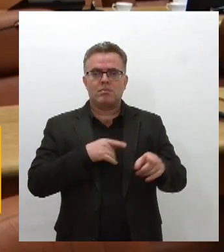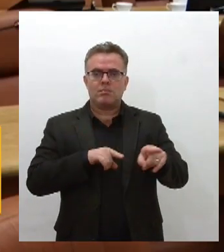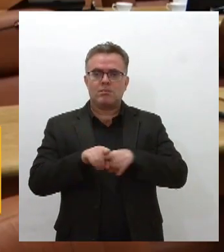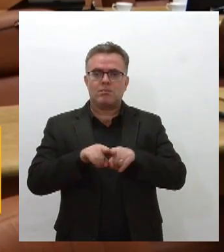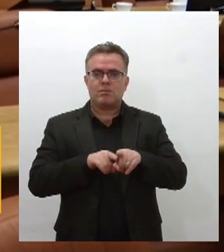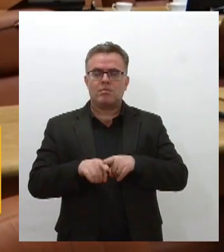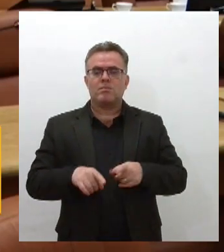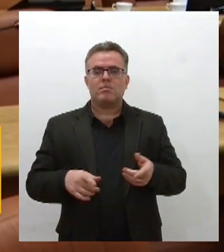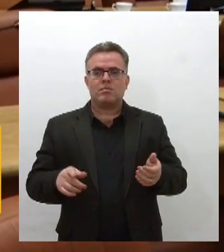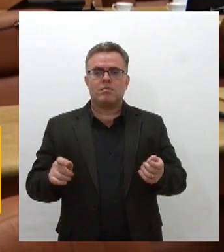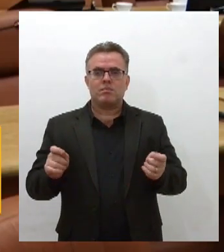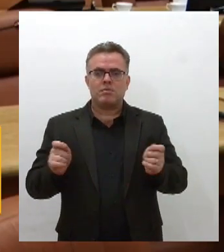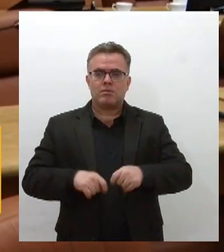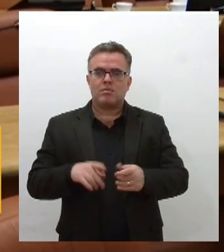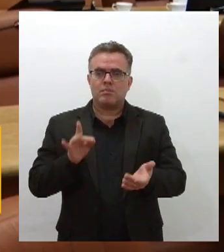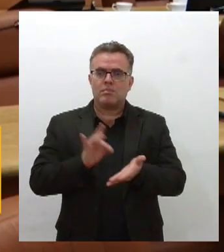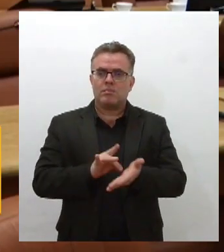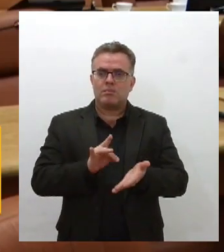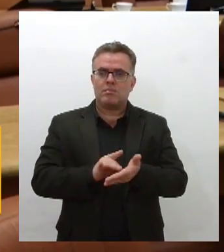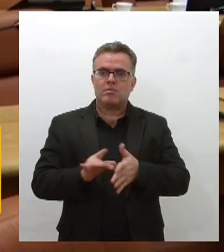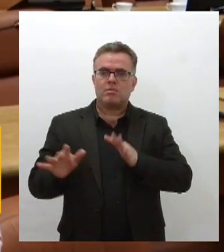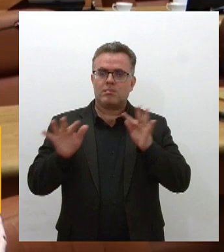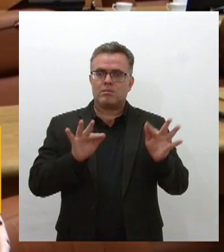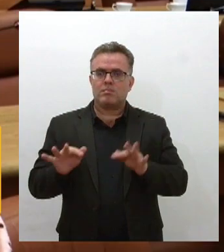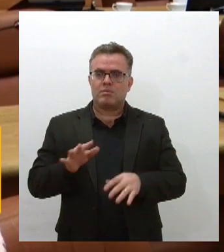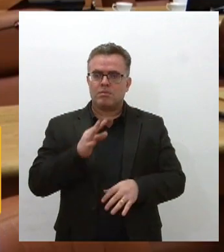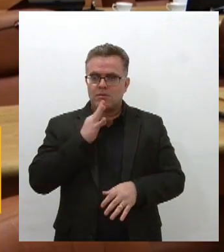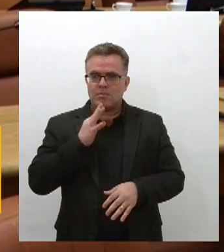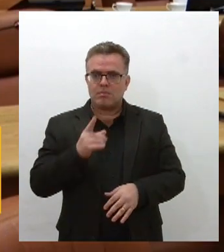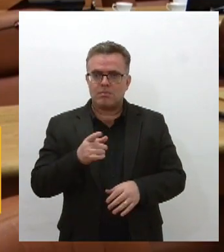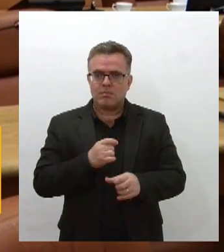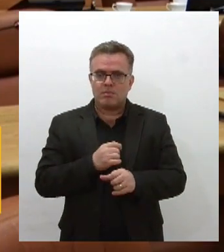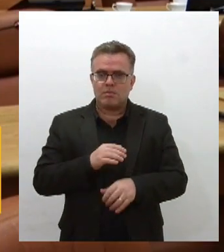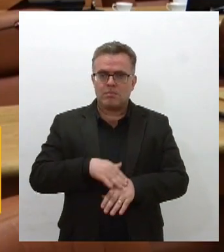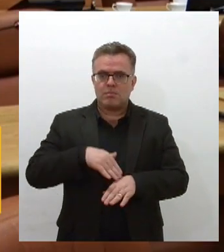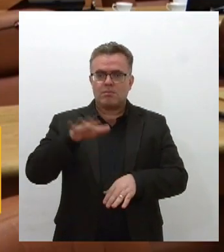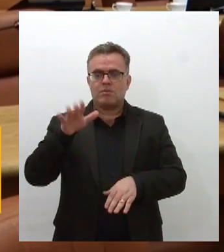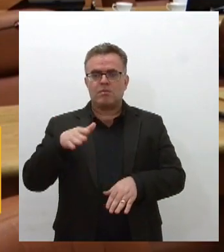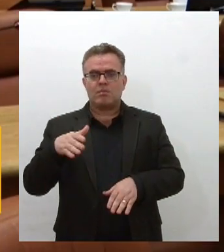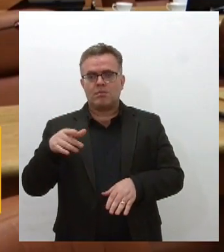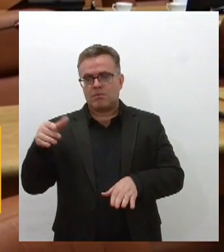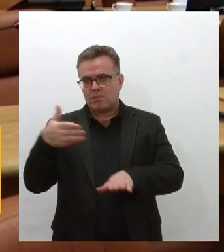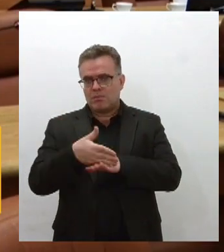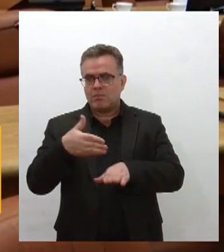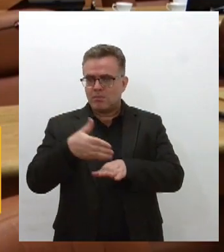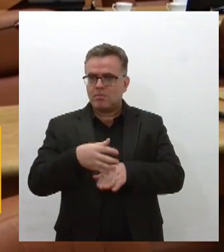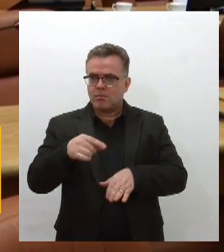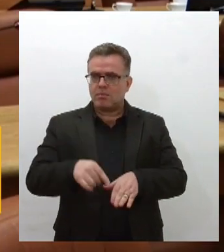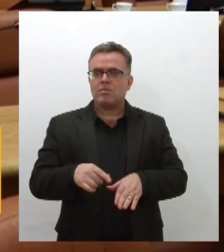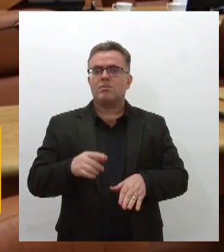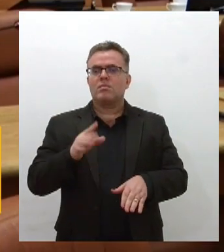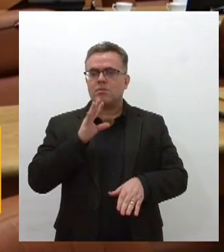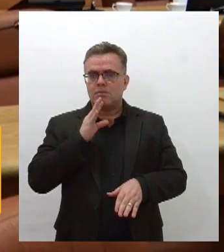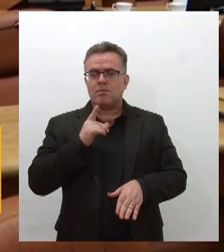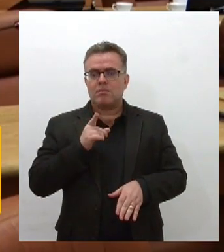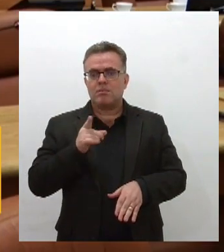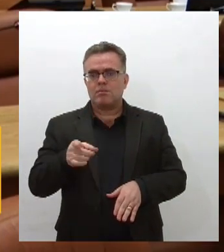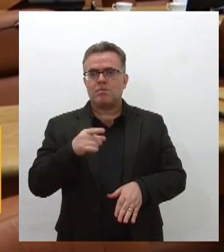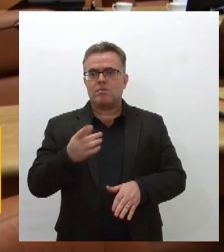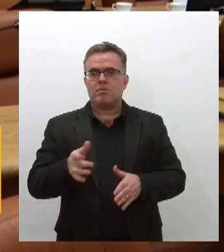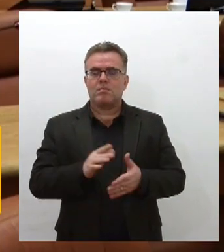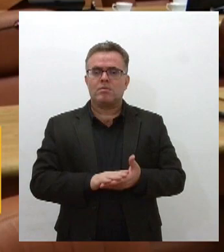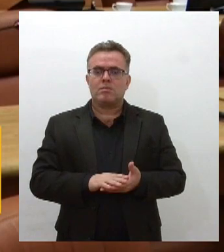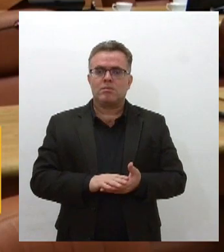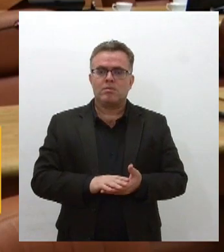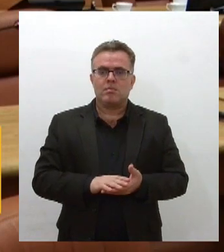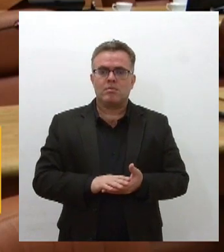irmão e que já conheço há mais de eu acho que o tempo que ele está aqui em Sergipe é o tempo que eu conheço o Freire Sidimário e é